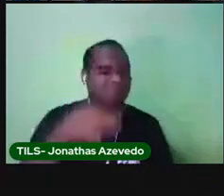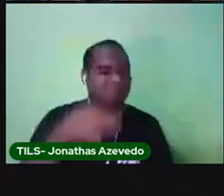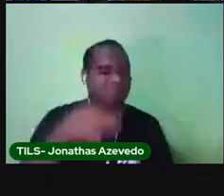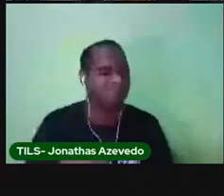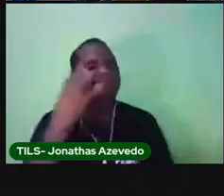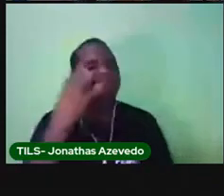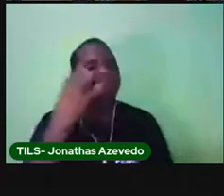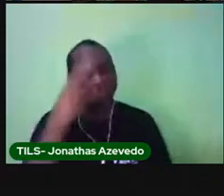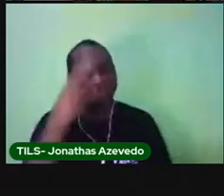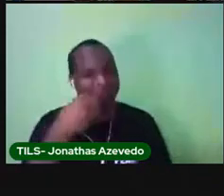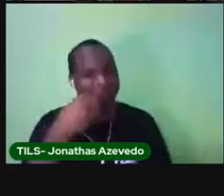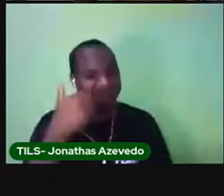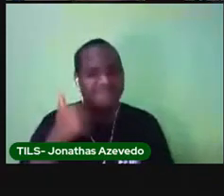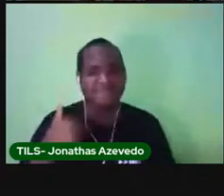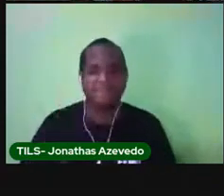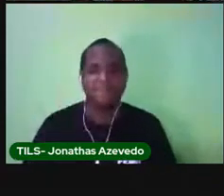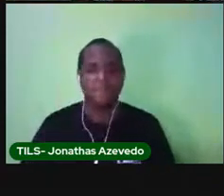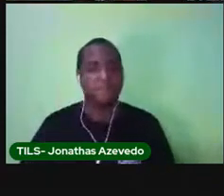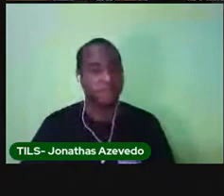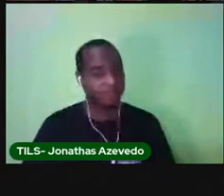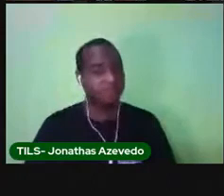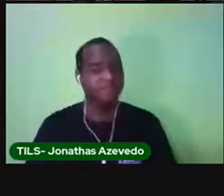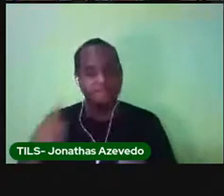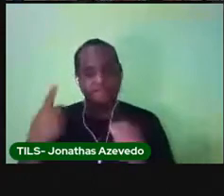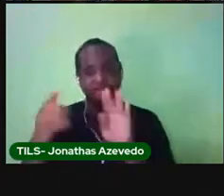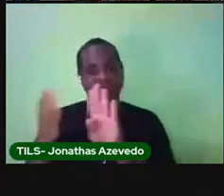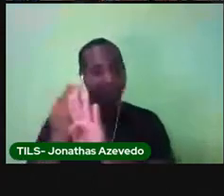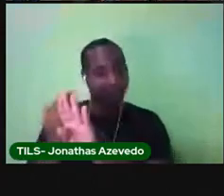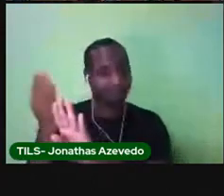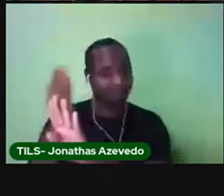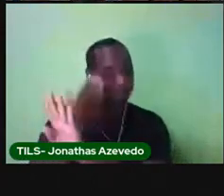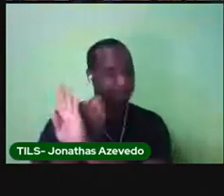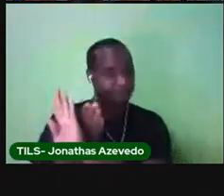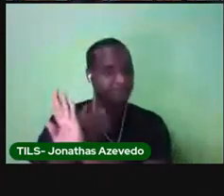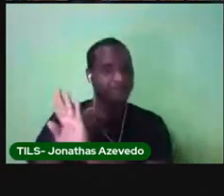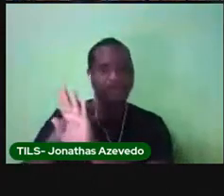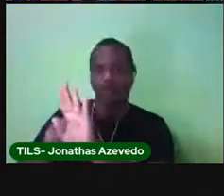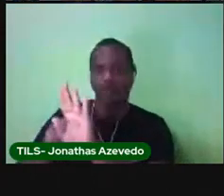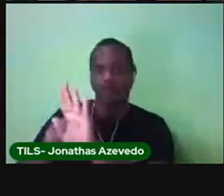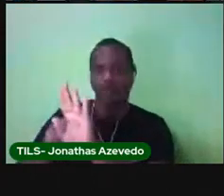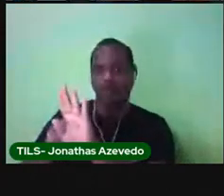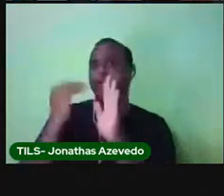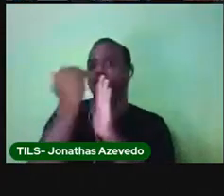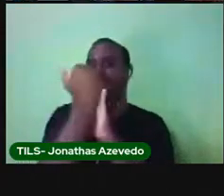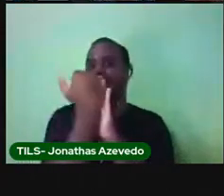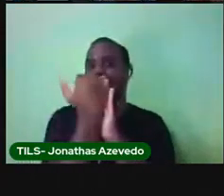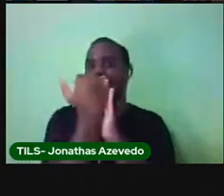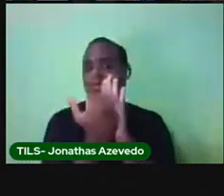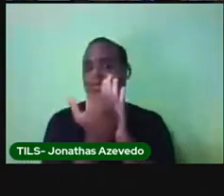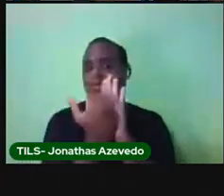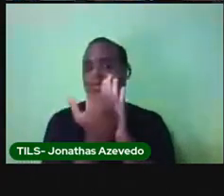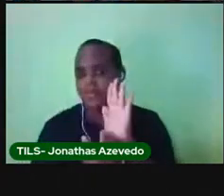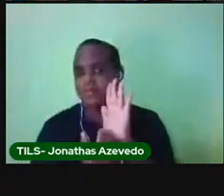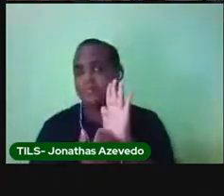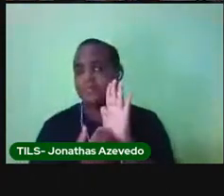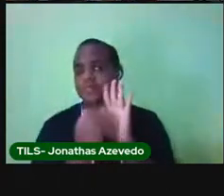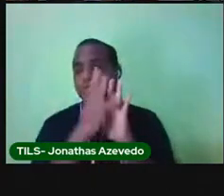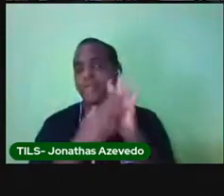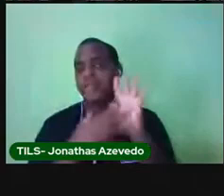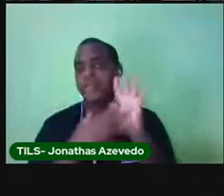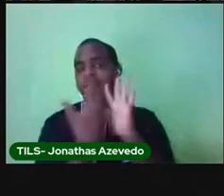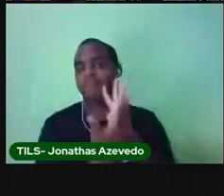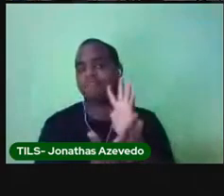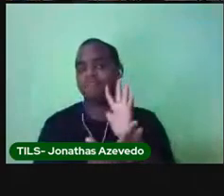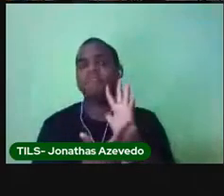parte de trás, você vê uma tabelinha assim. Essa tabela tem o nome das